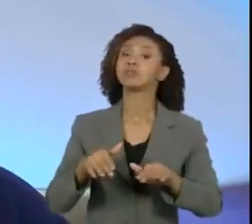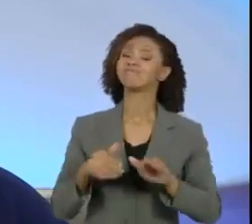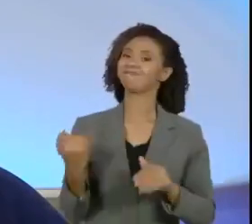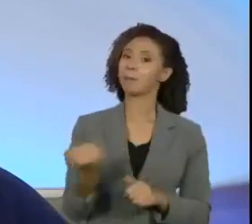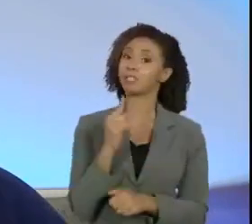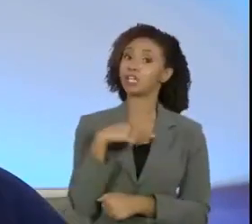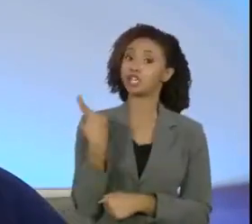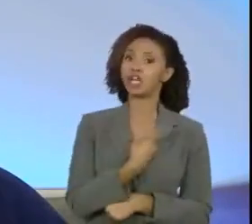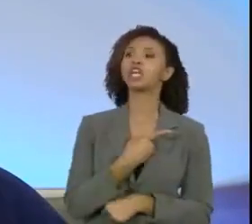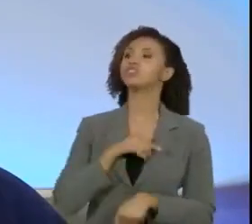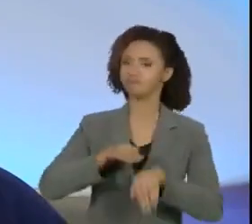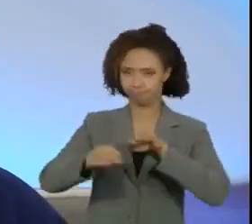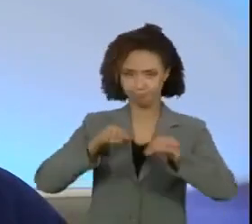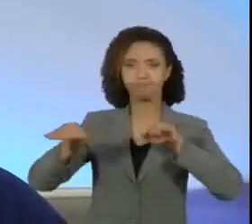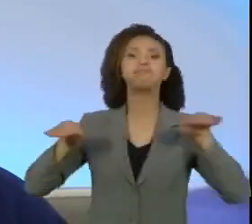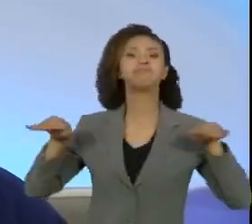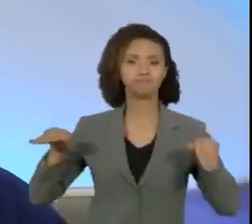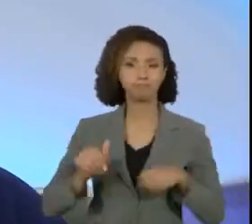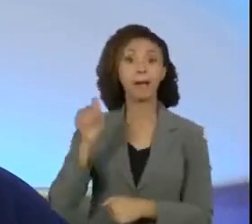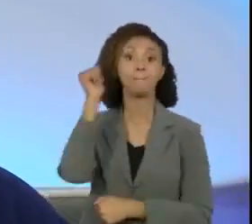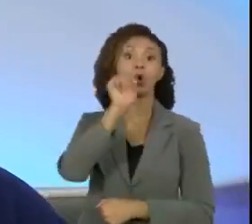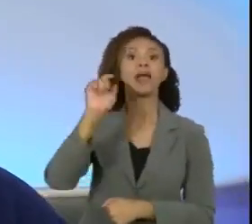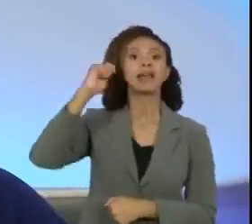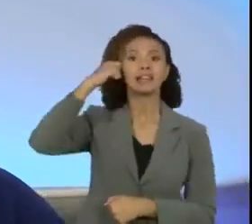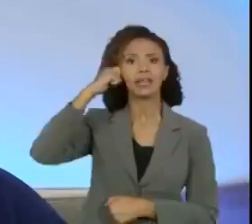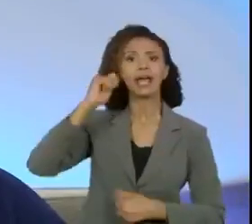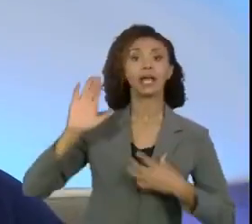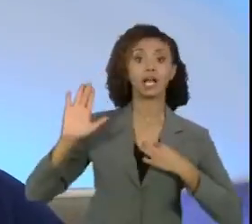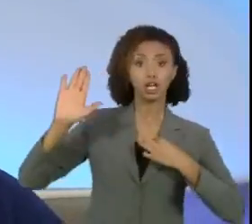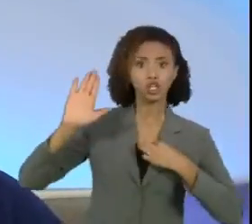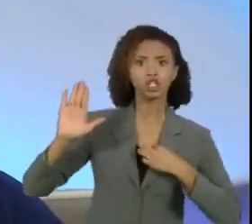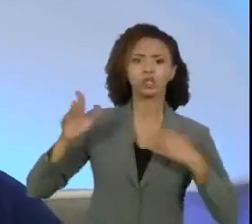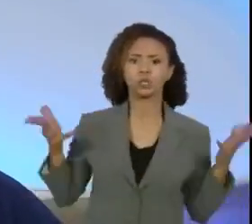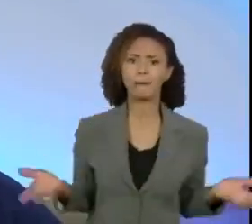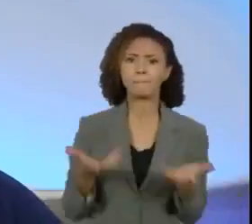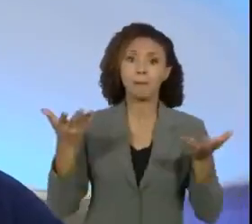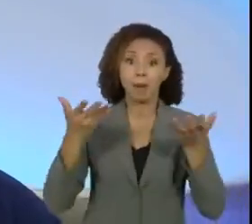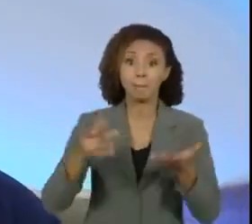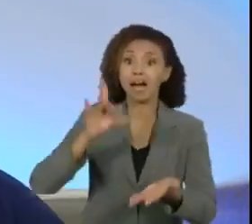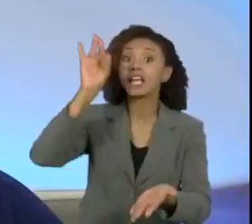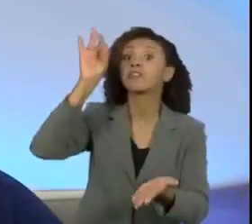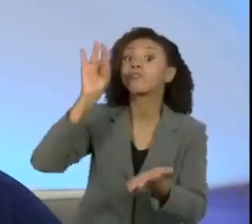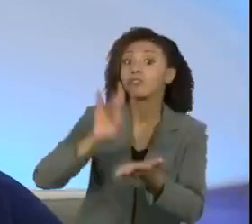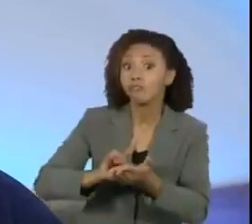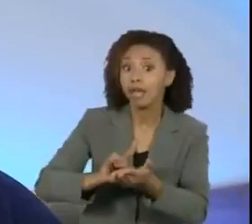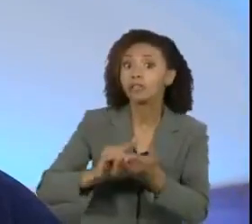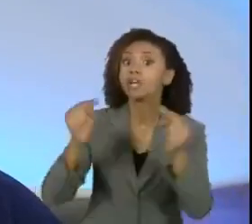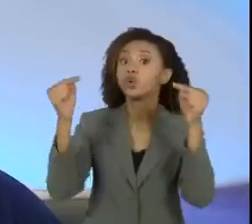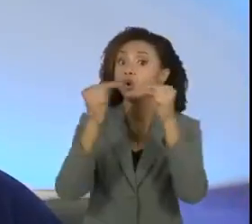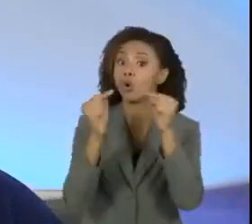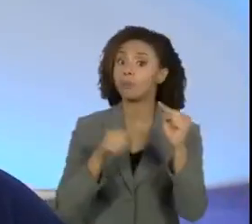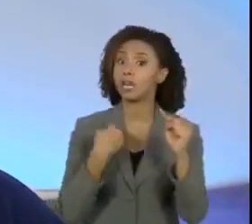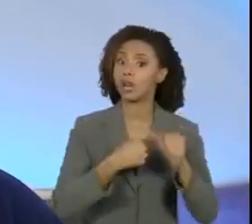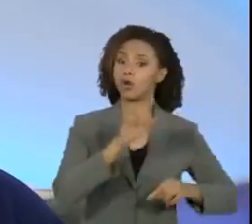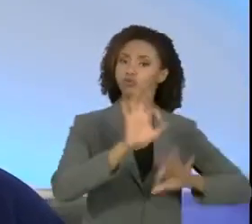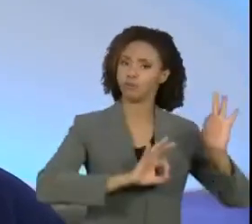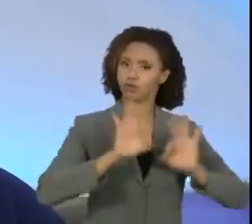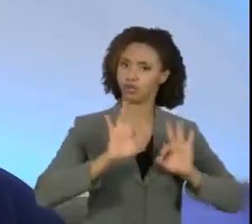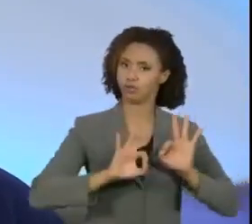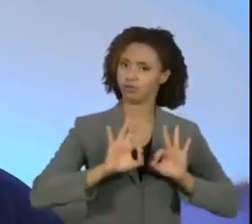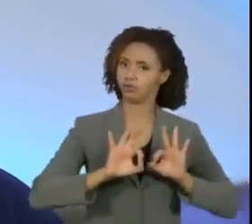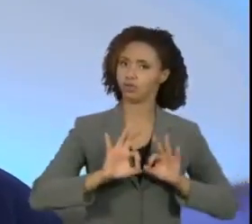torno de candidaturas de mulheres negras, sobretudo, que tenham um compromisso de fato com as nossas pautas e que não sejam